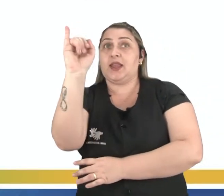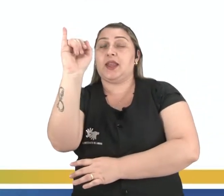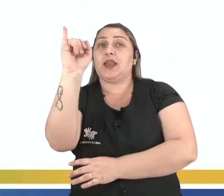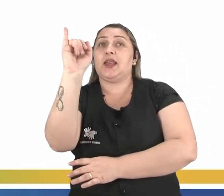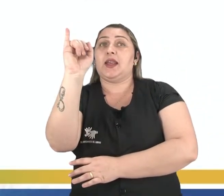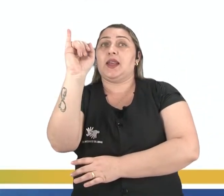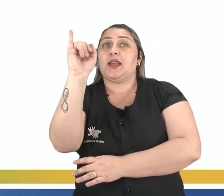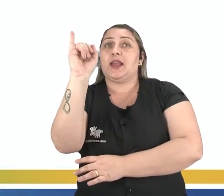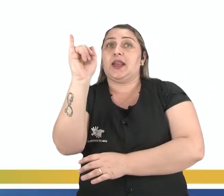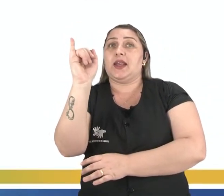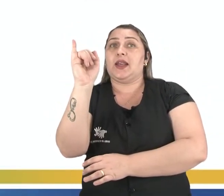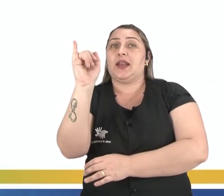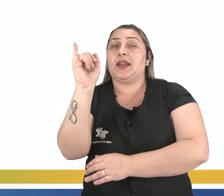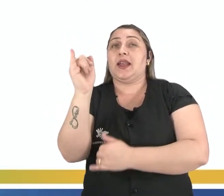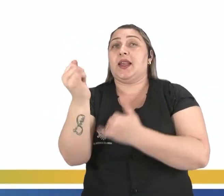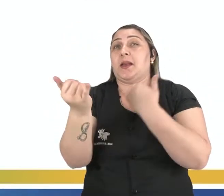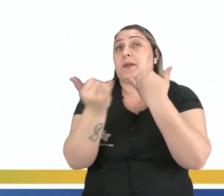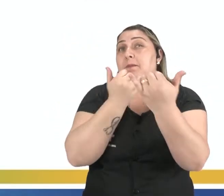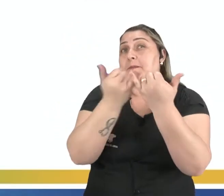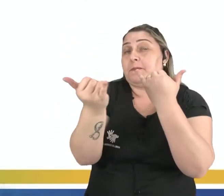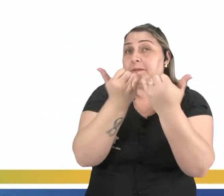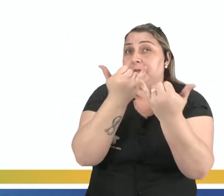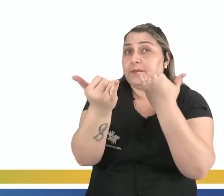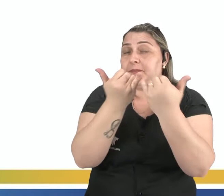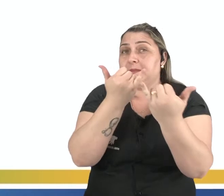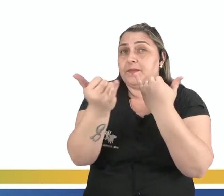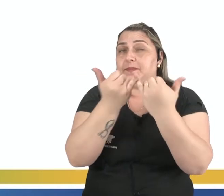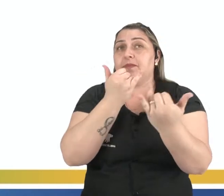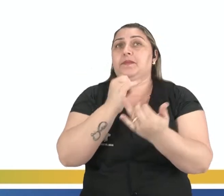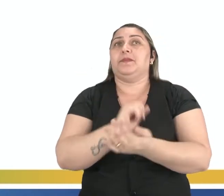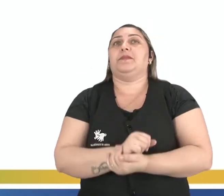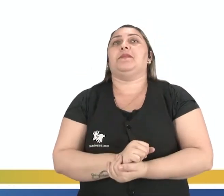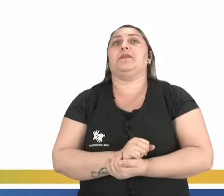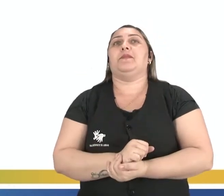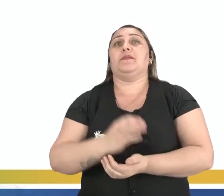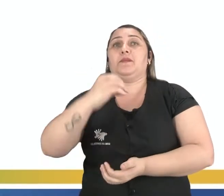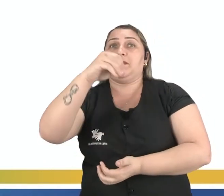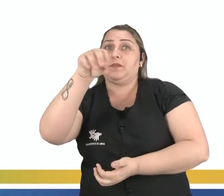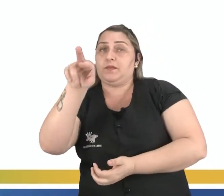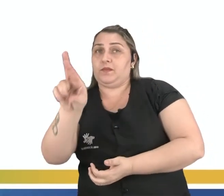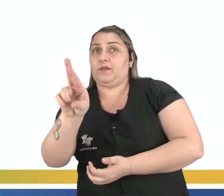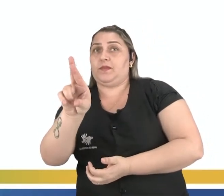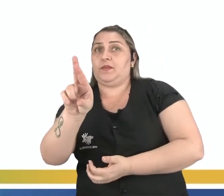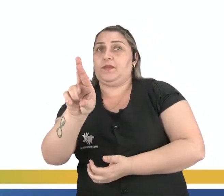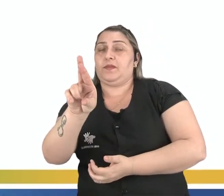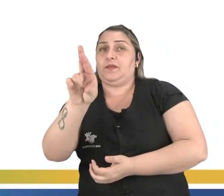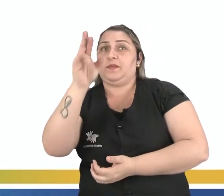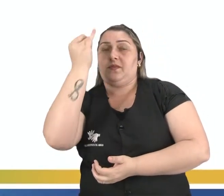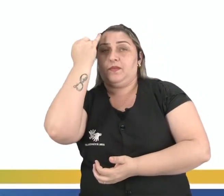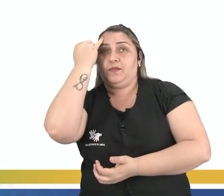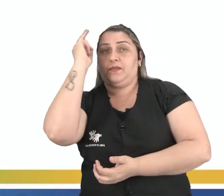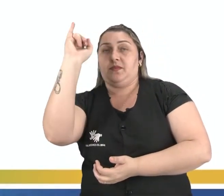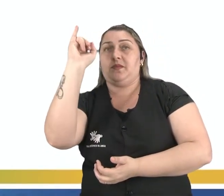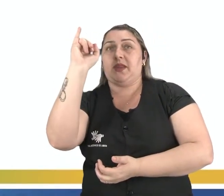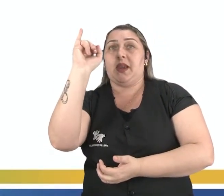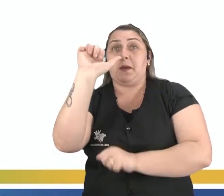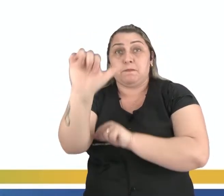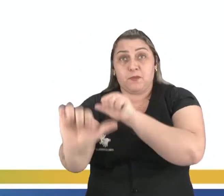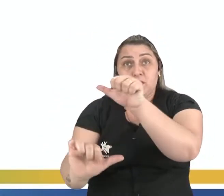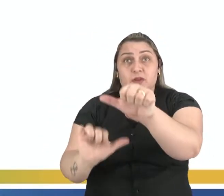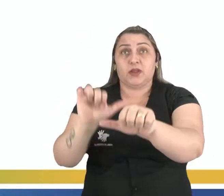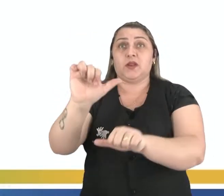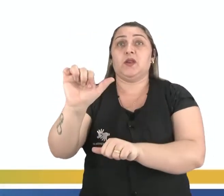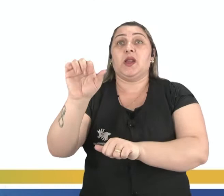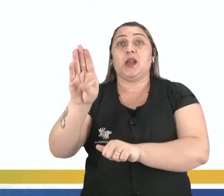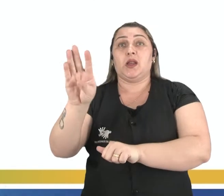similaridade, né? O or vai dar ideia de alternância.